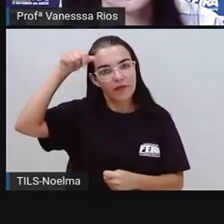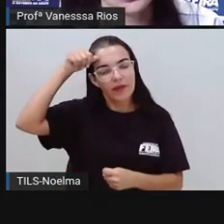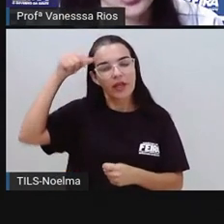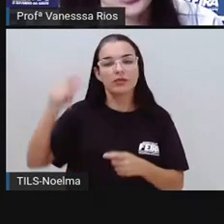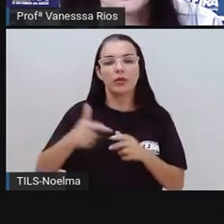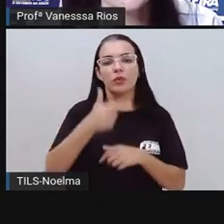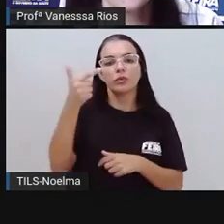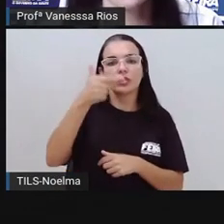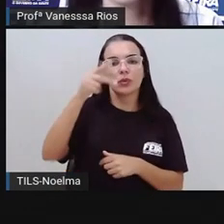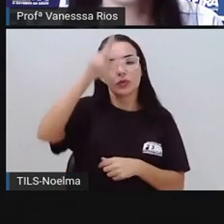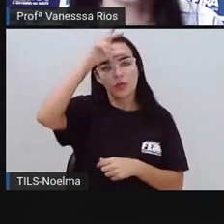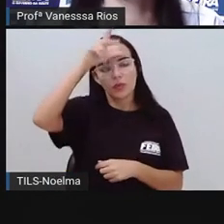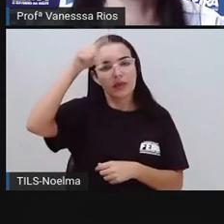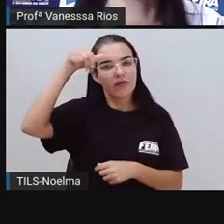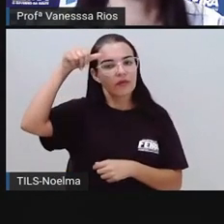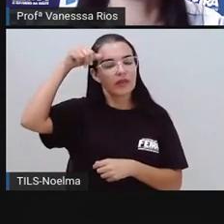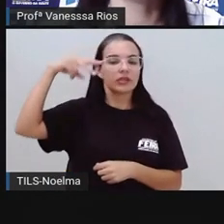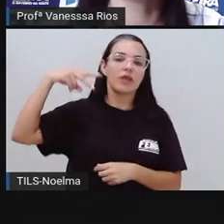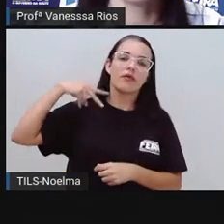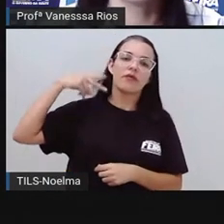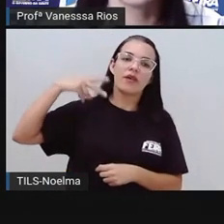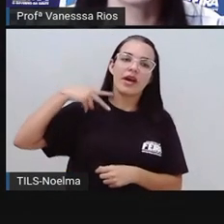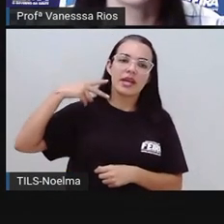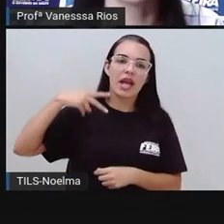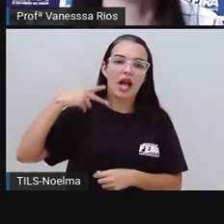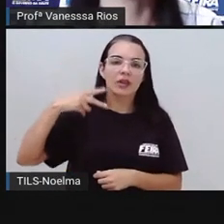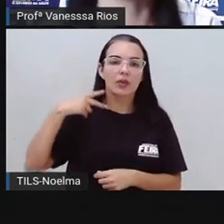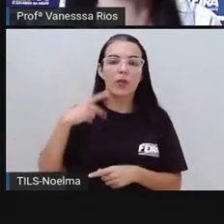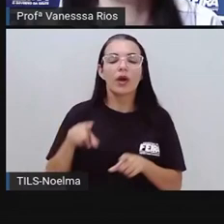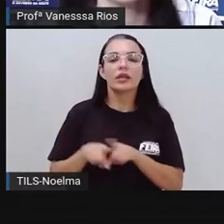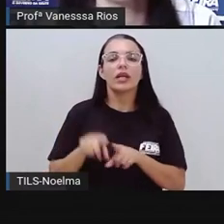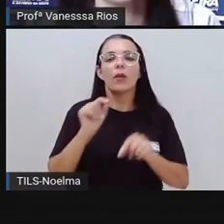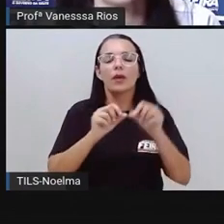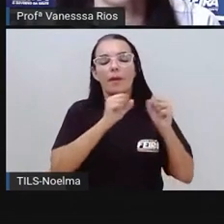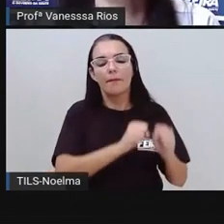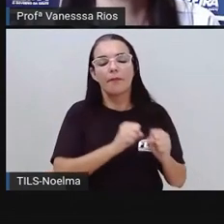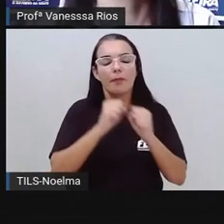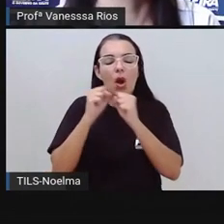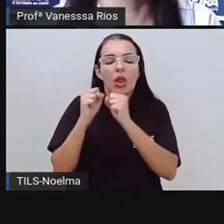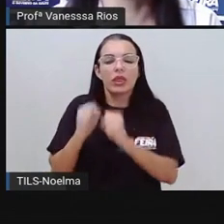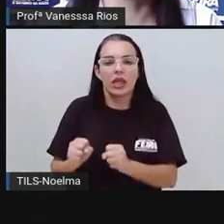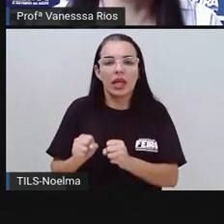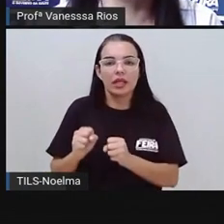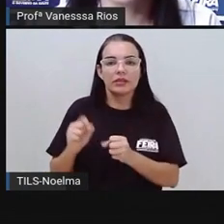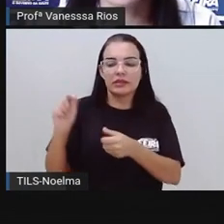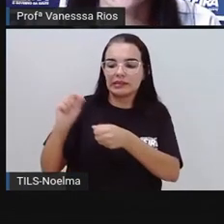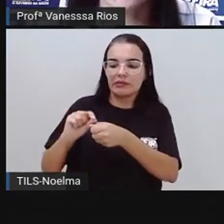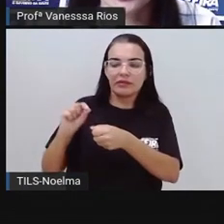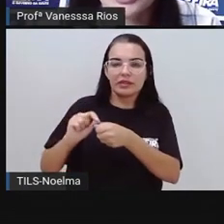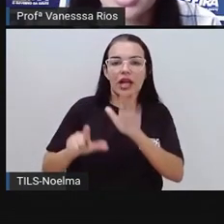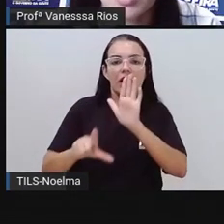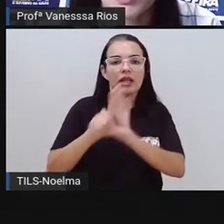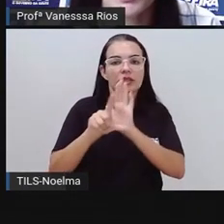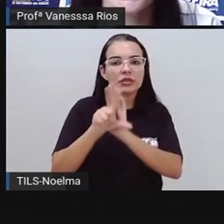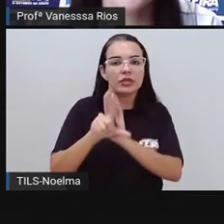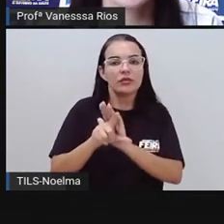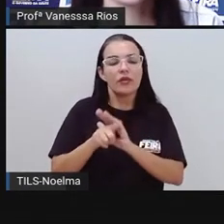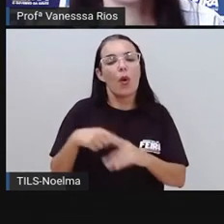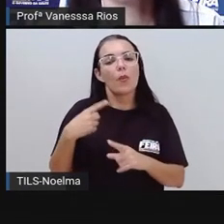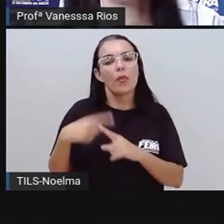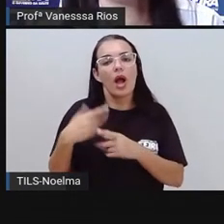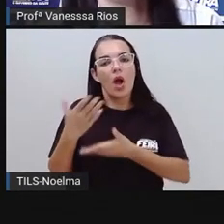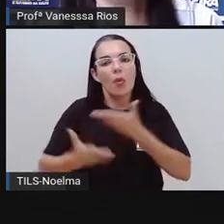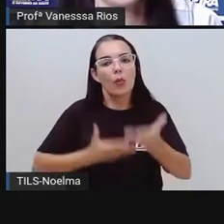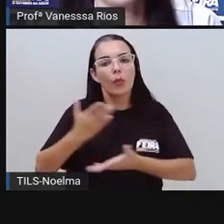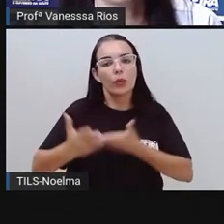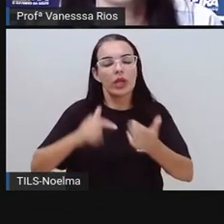vereadores que compõem aí os poderes executivo, legislativo, tomam conta deste município. Mas